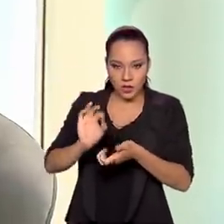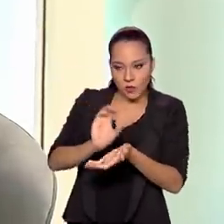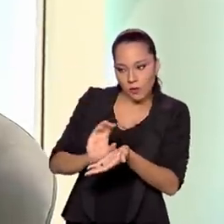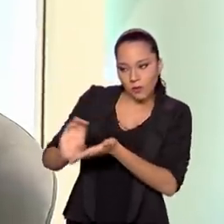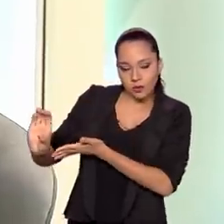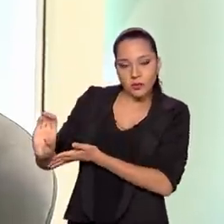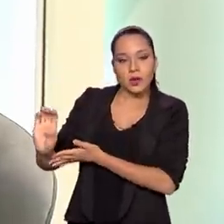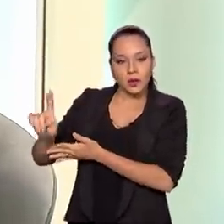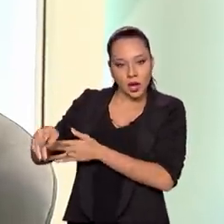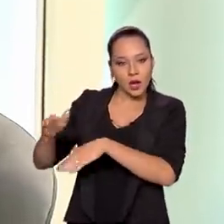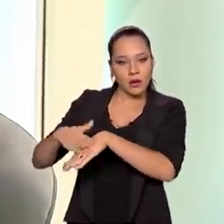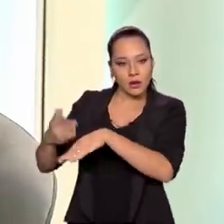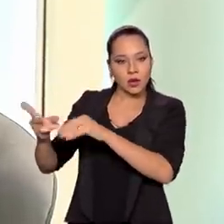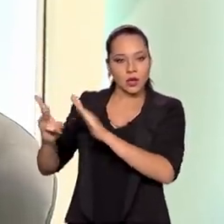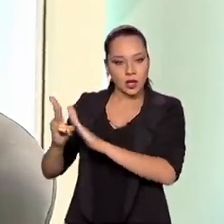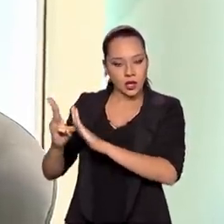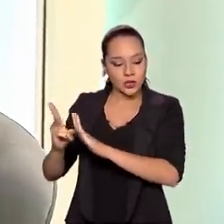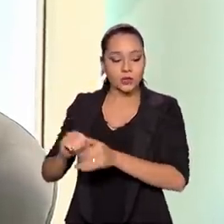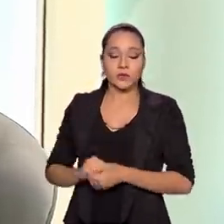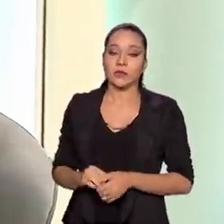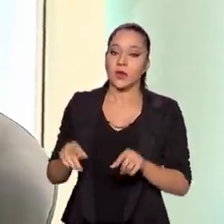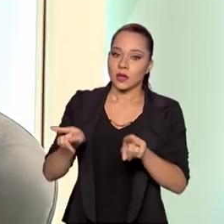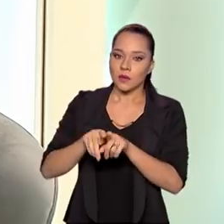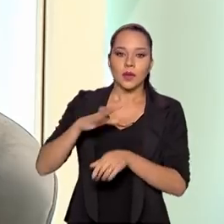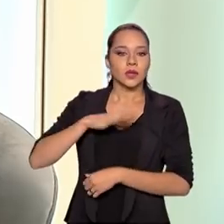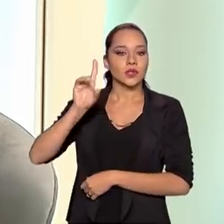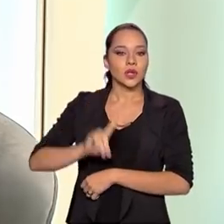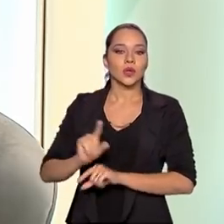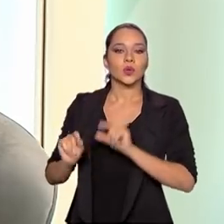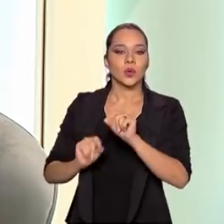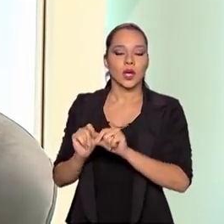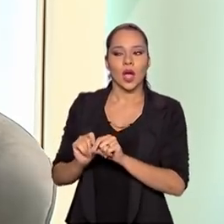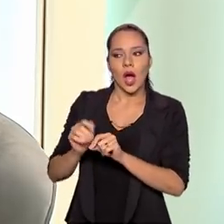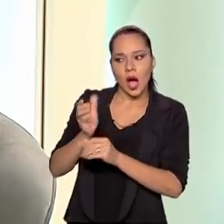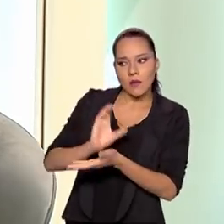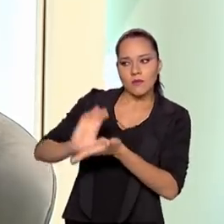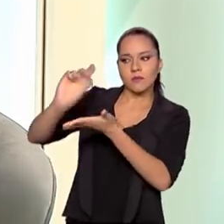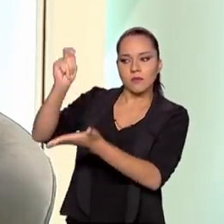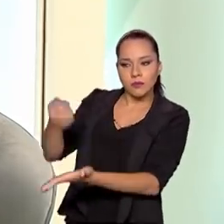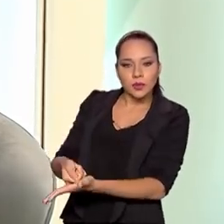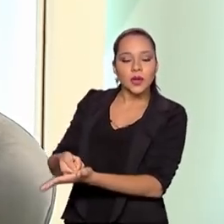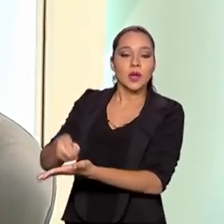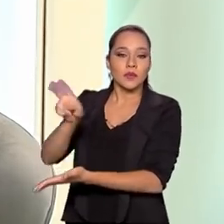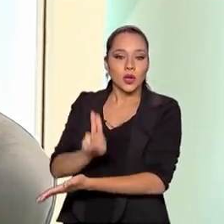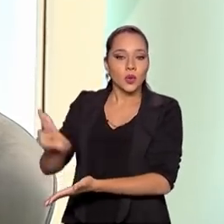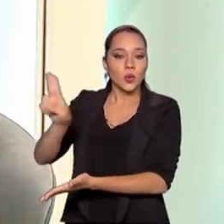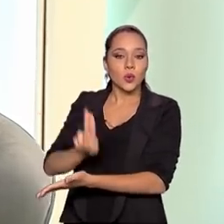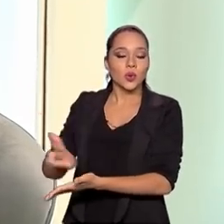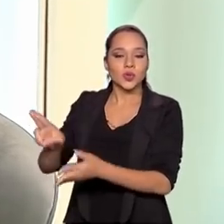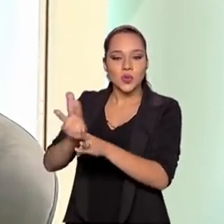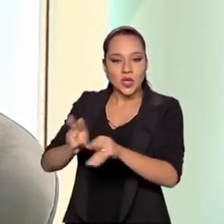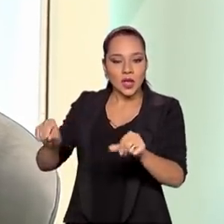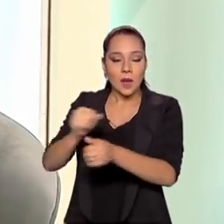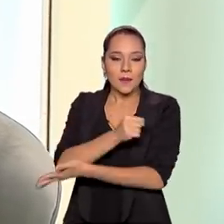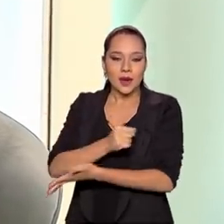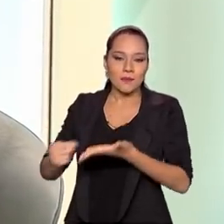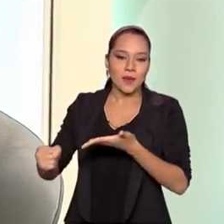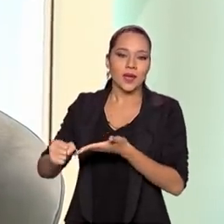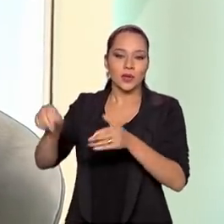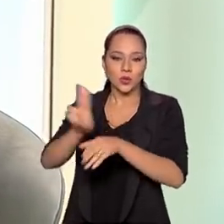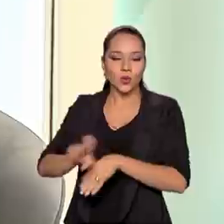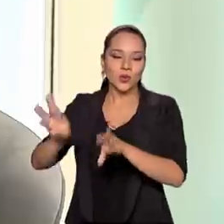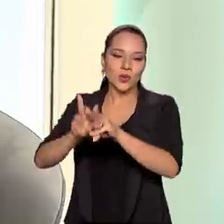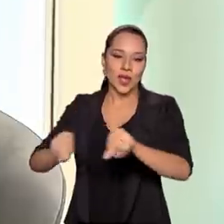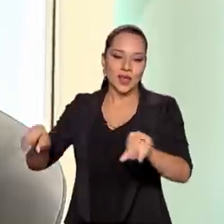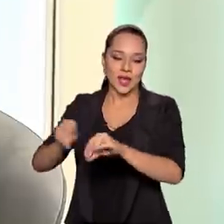produção e ele terá também o direito a ser indenizado pelo uso fruto, pela perda do uso fruto